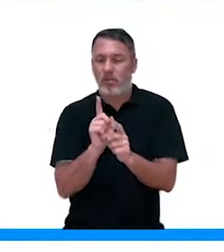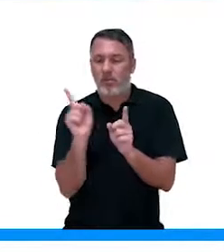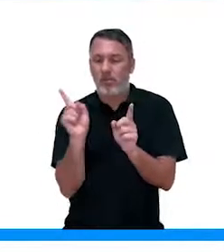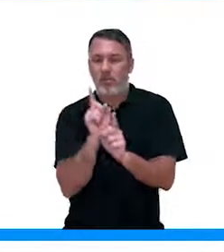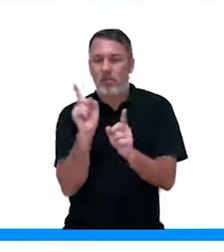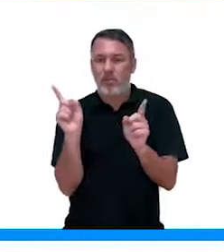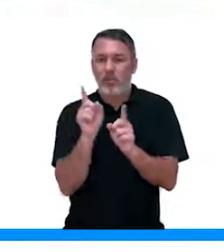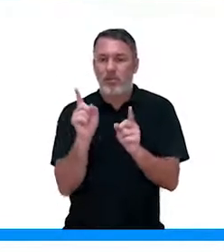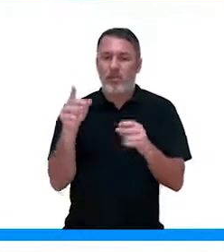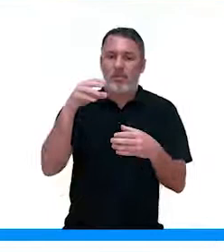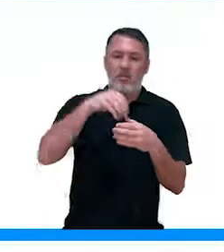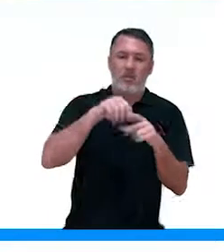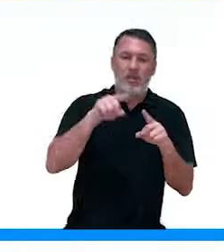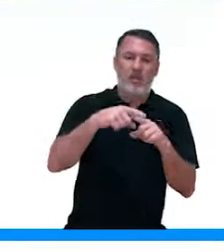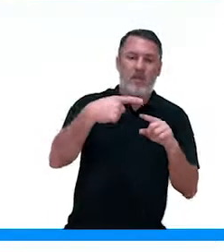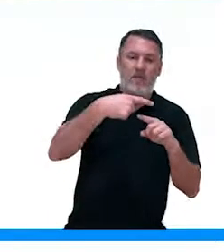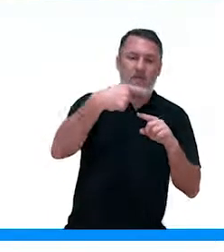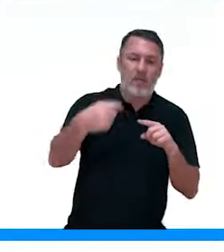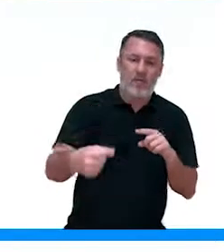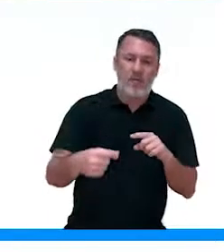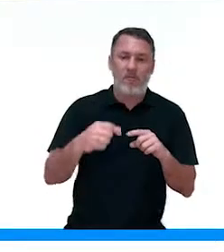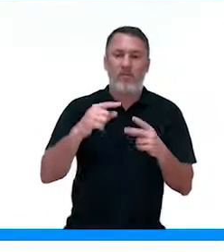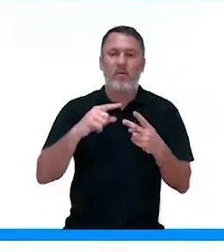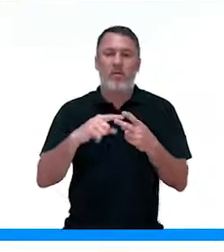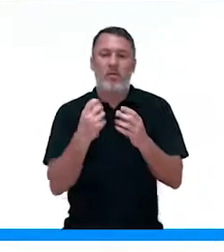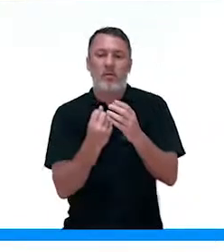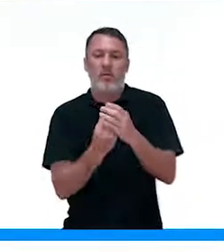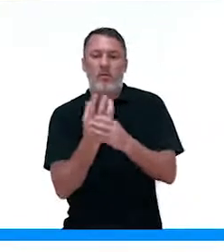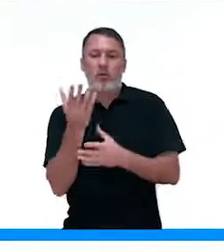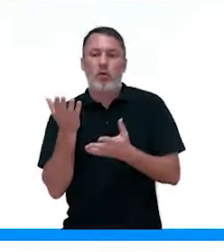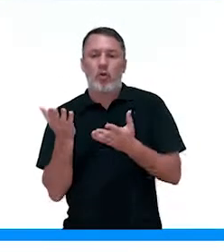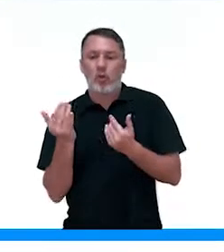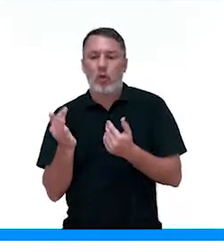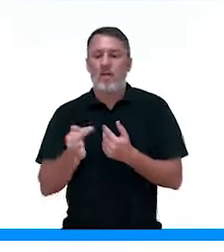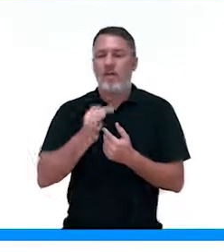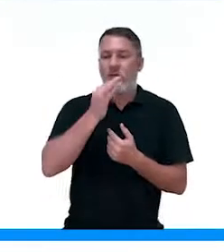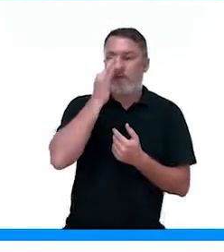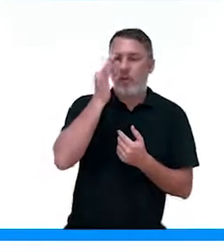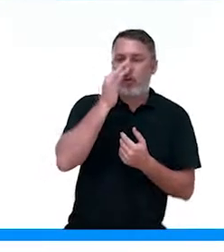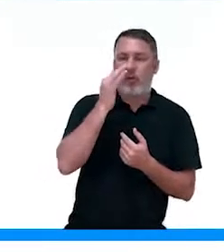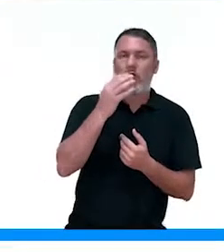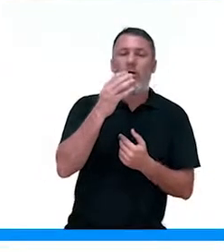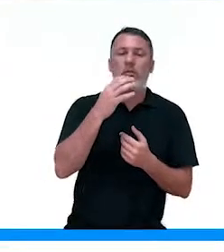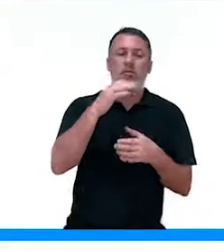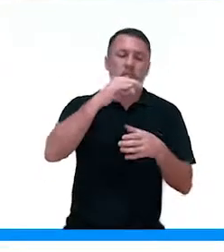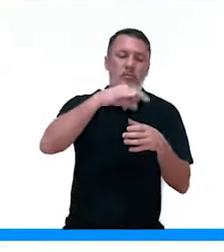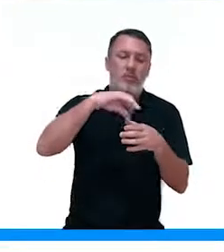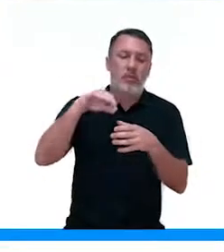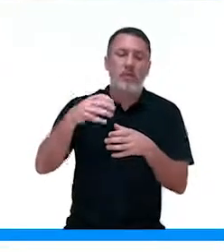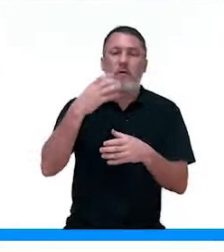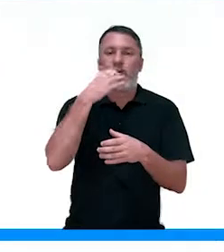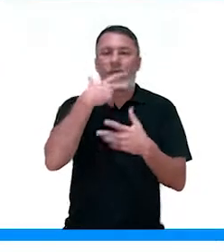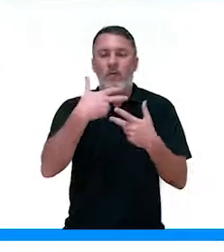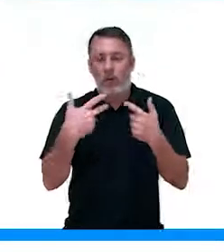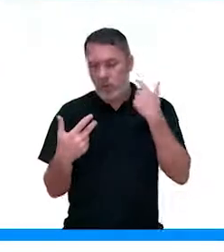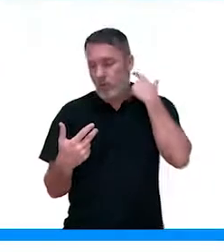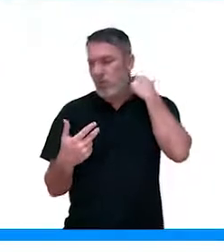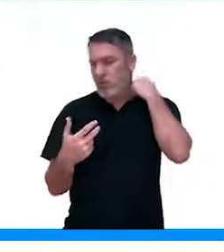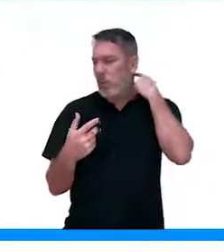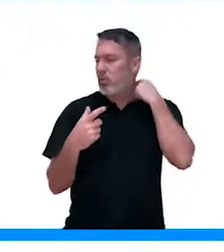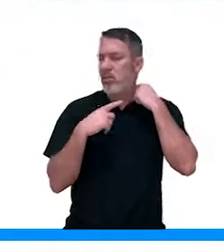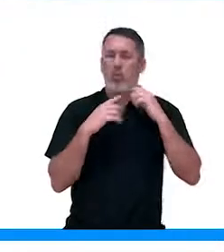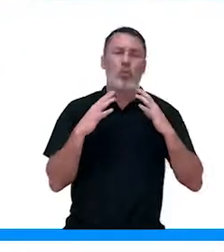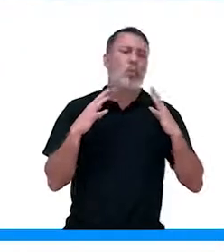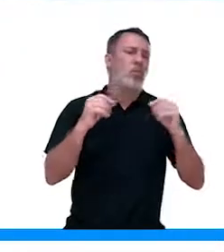de diversas plantas, nos primórdios foliares, em folhas jovens e em flores, nos frutos, nas sementes.